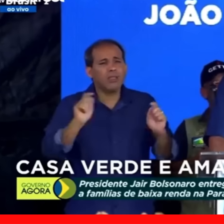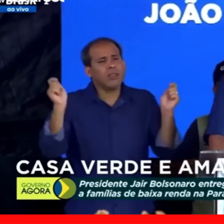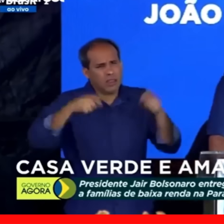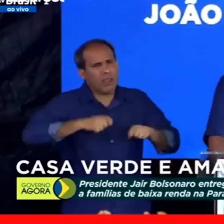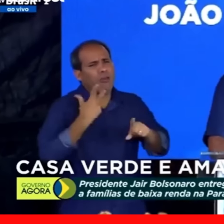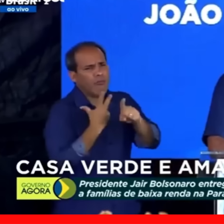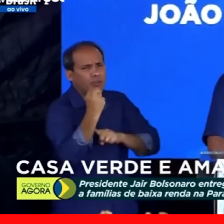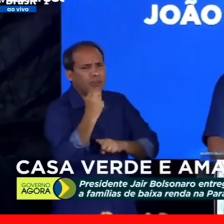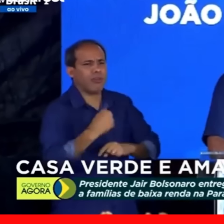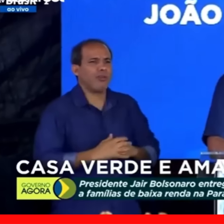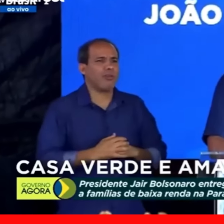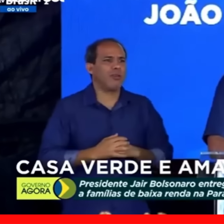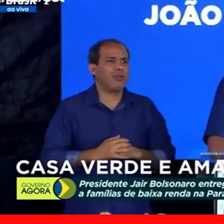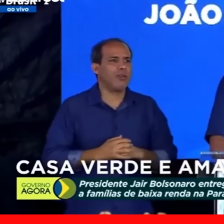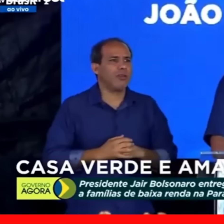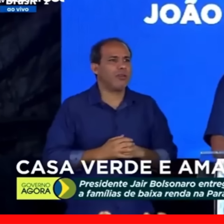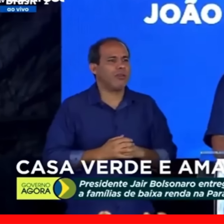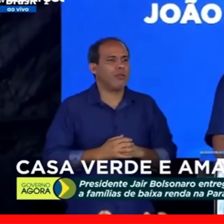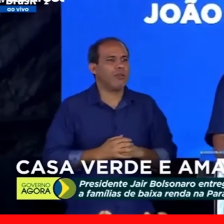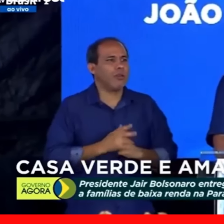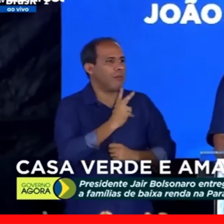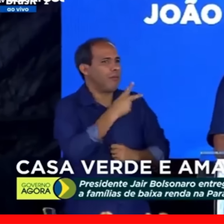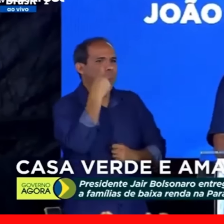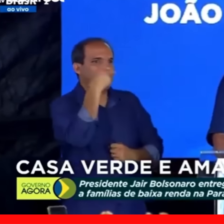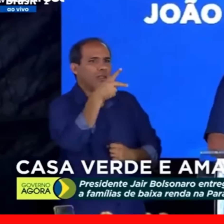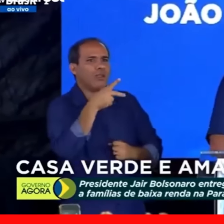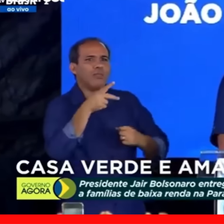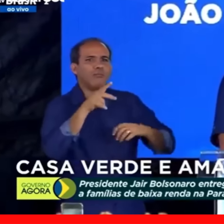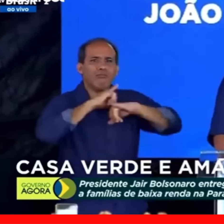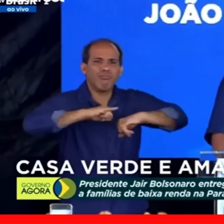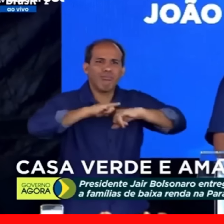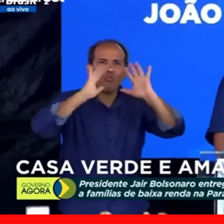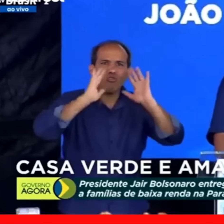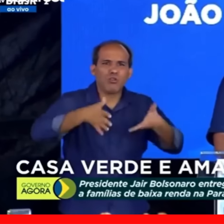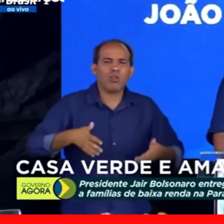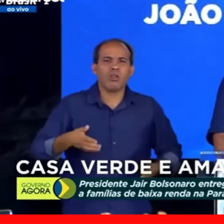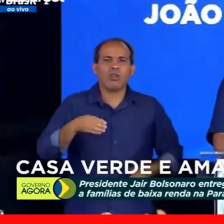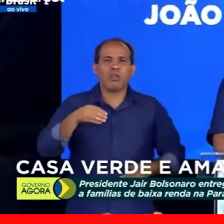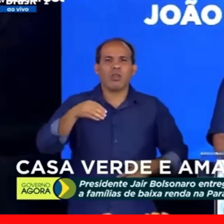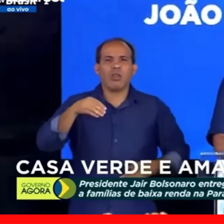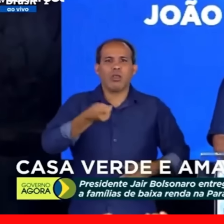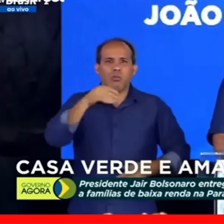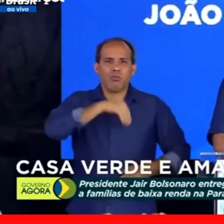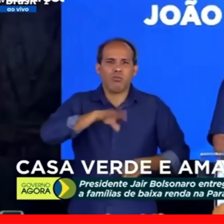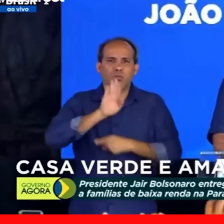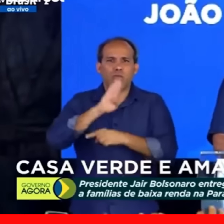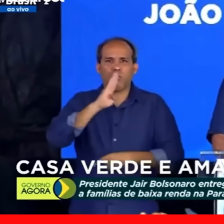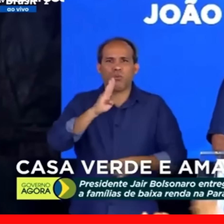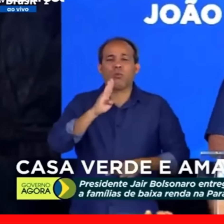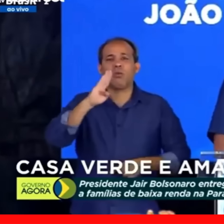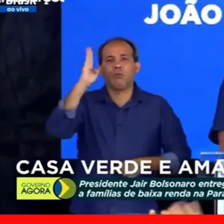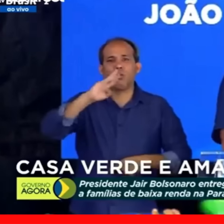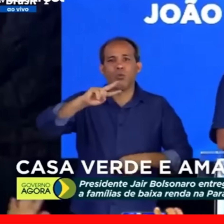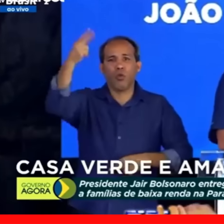Como a imprensa está anunciando que o Auxílio Brasil vai passar de 400 para 600